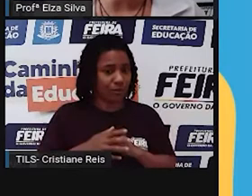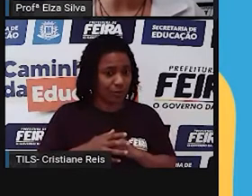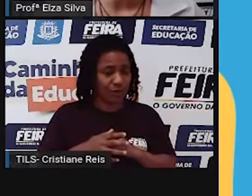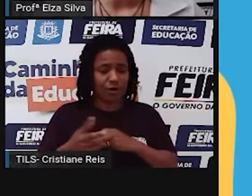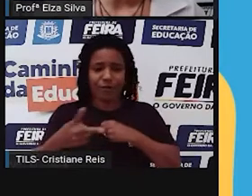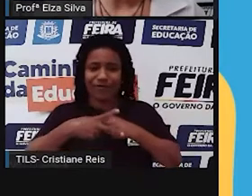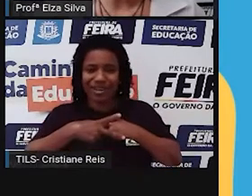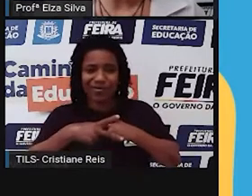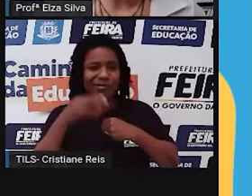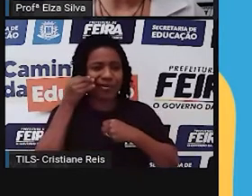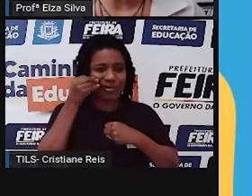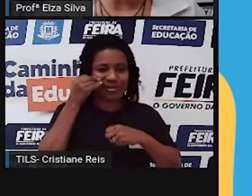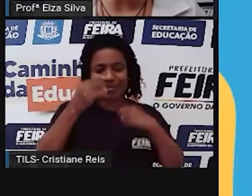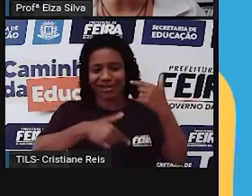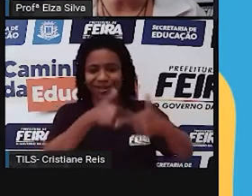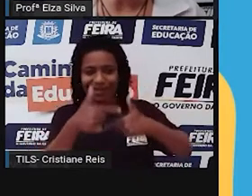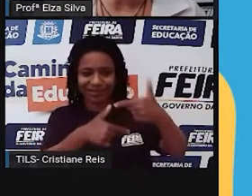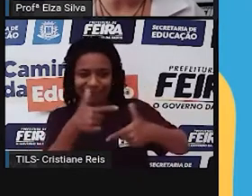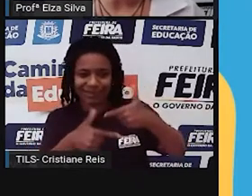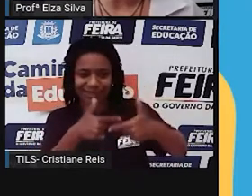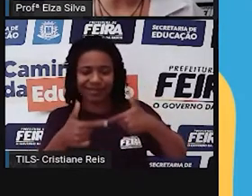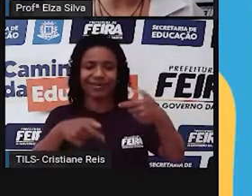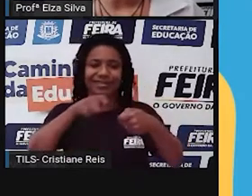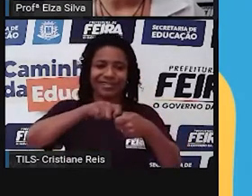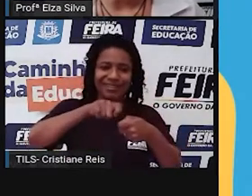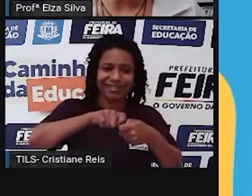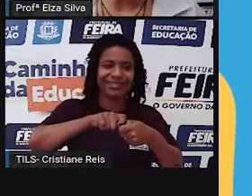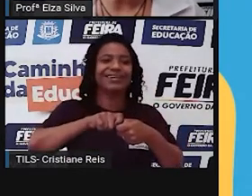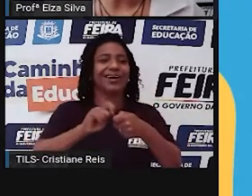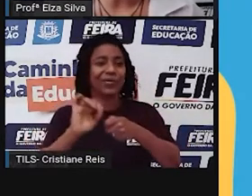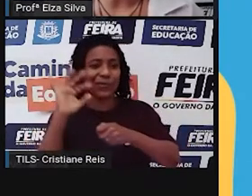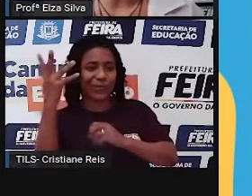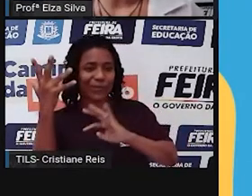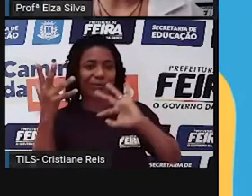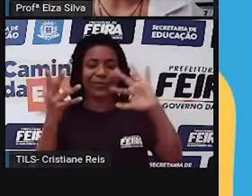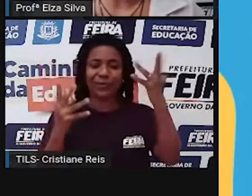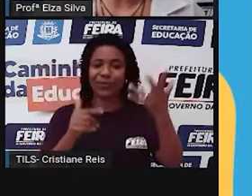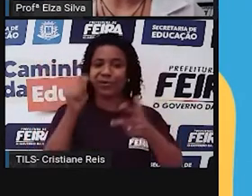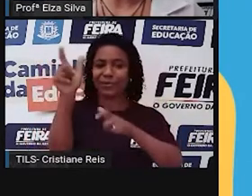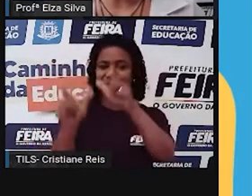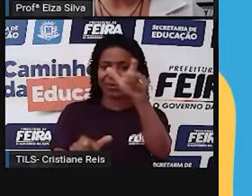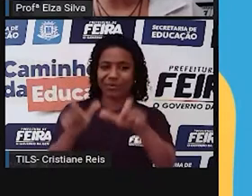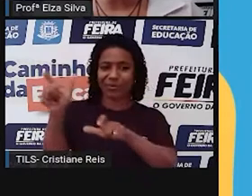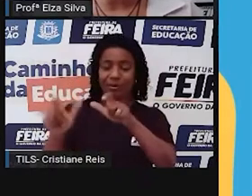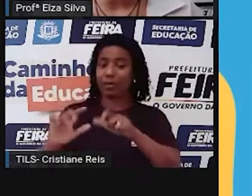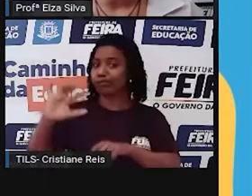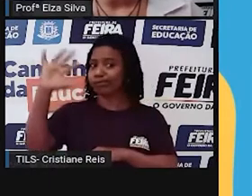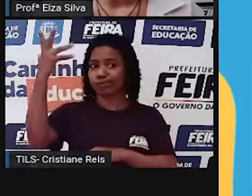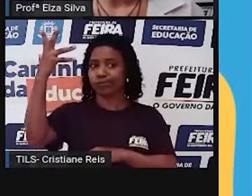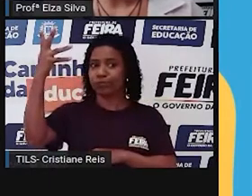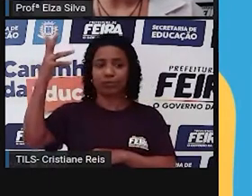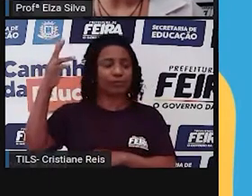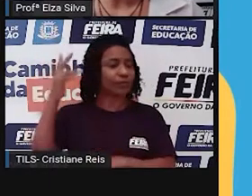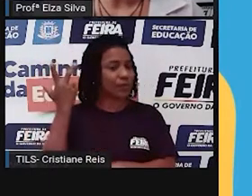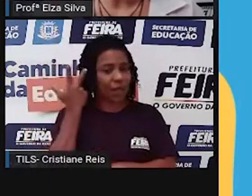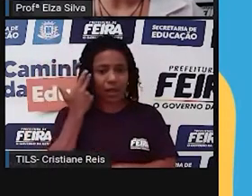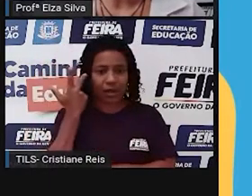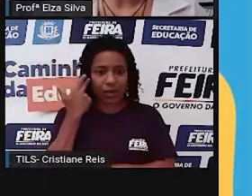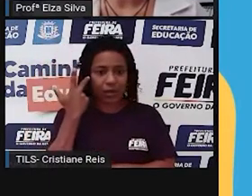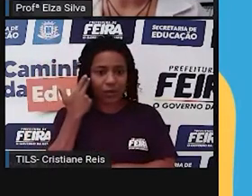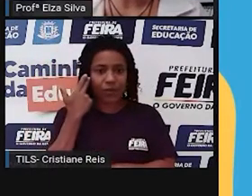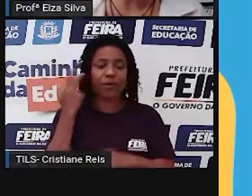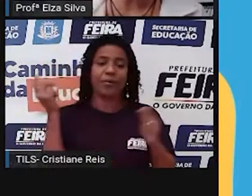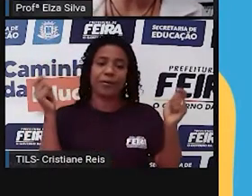ações e descrevem acontecimentos, estados e fenômenos da natureza que podem